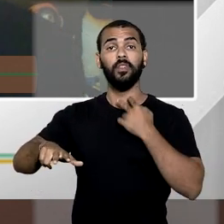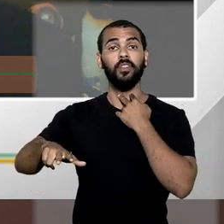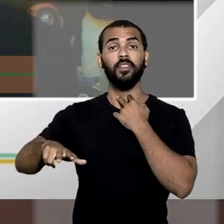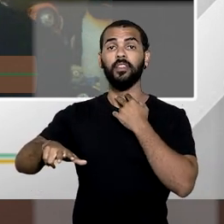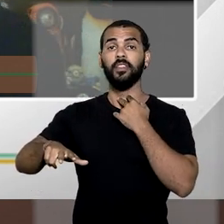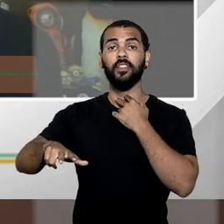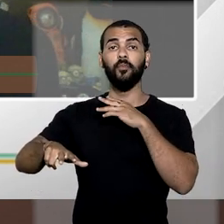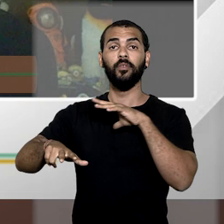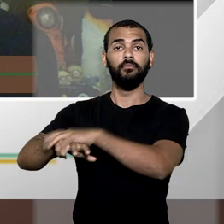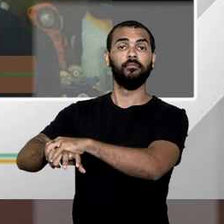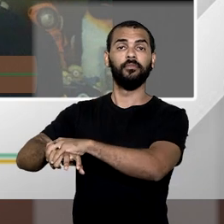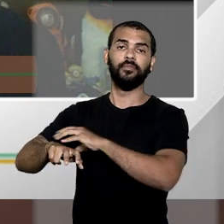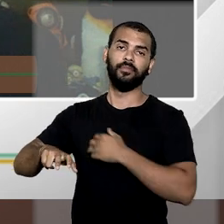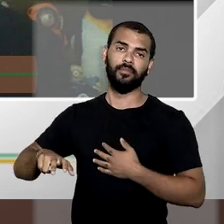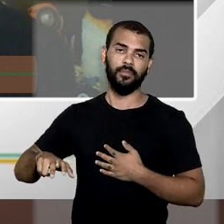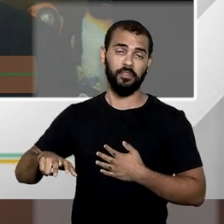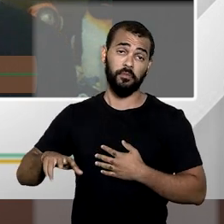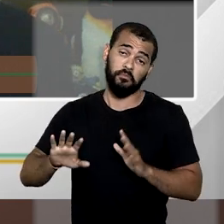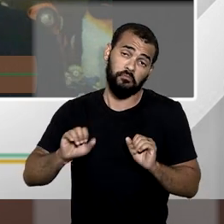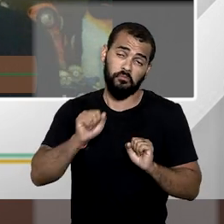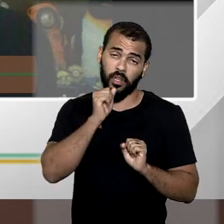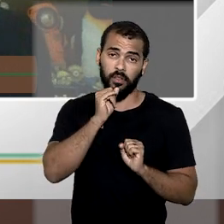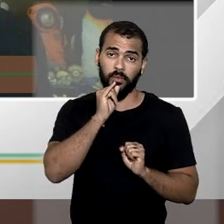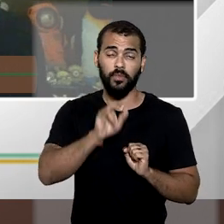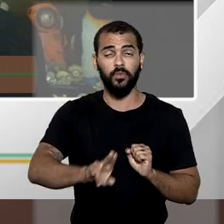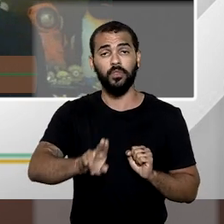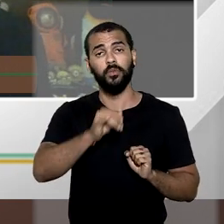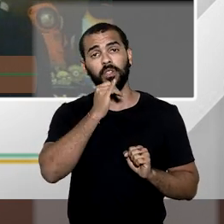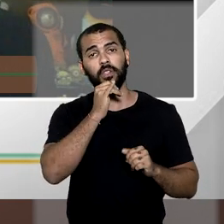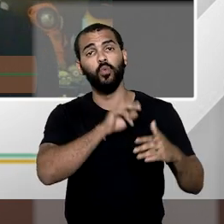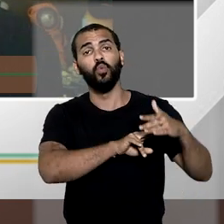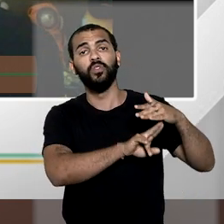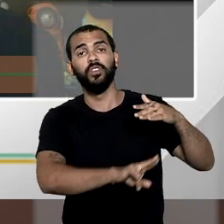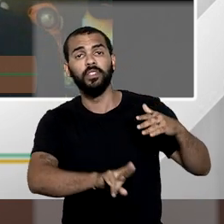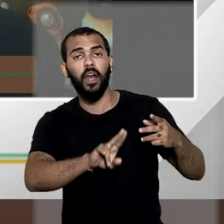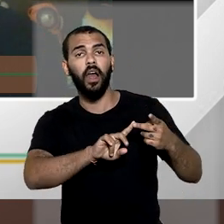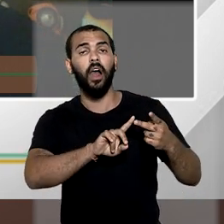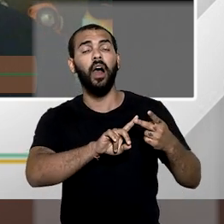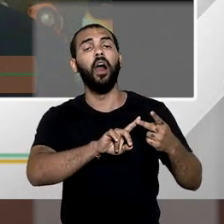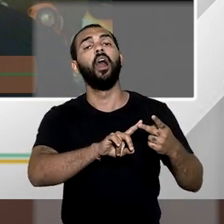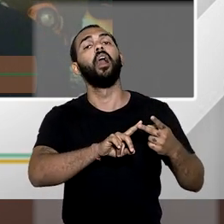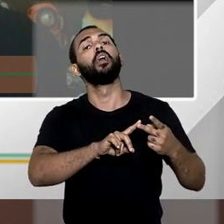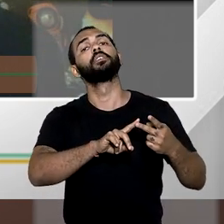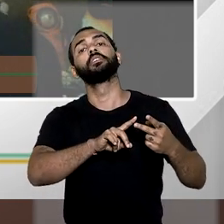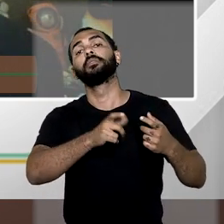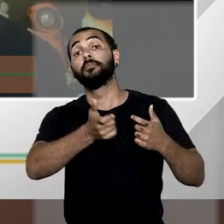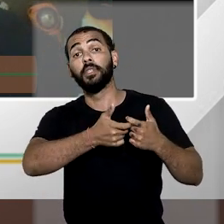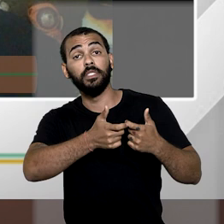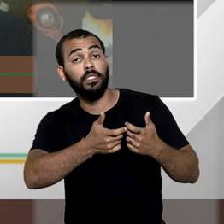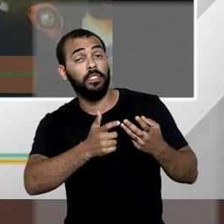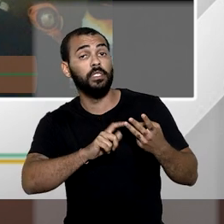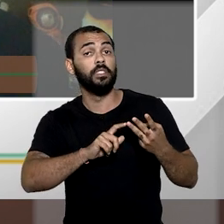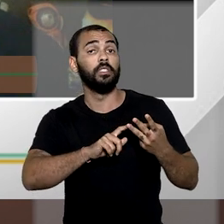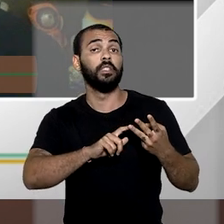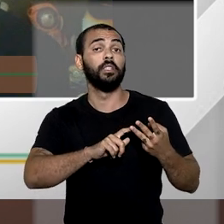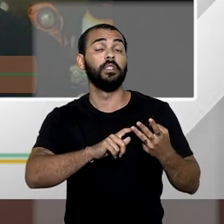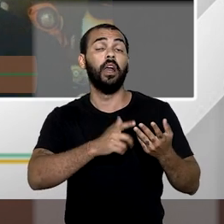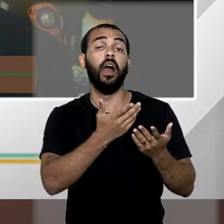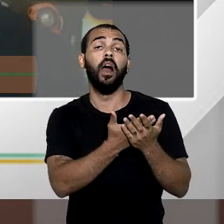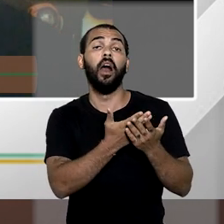de direito, não é verdade? para as aulas de cirurgia e, por vezes, os cursos não dispõem de corpos